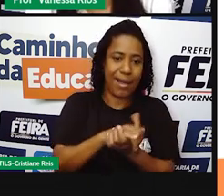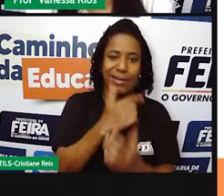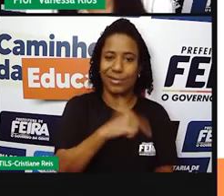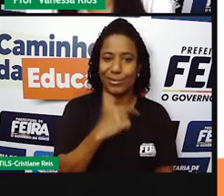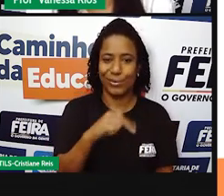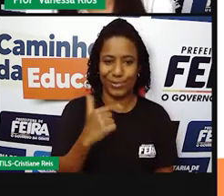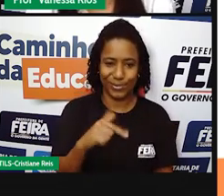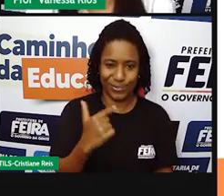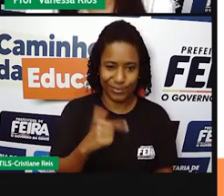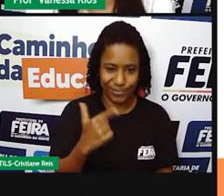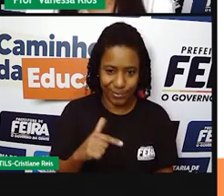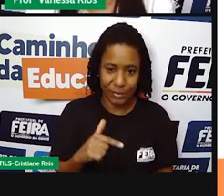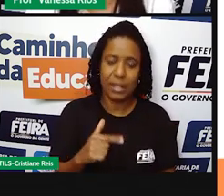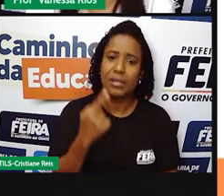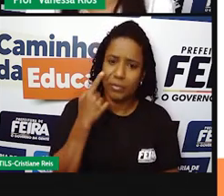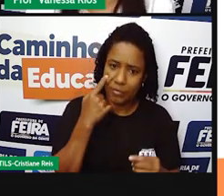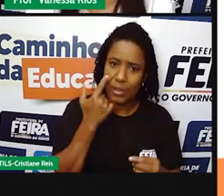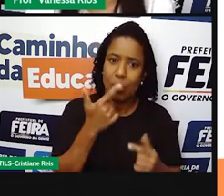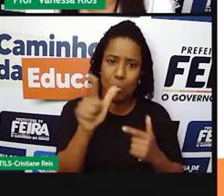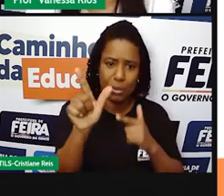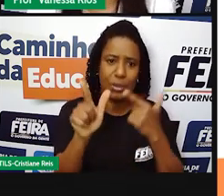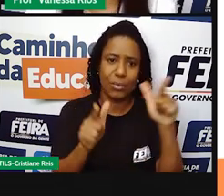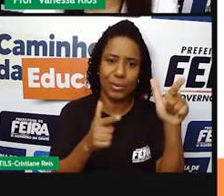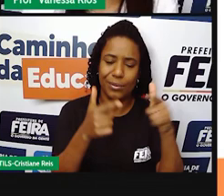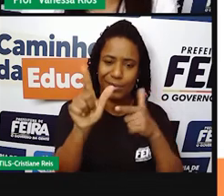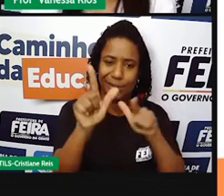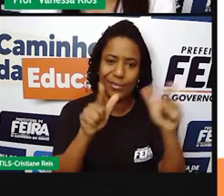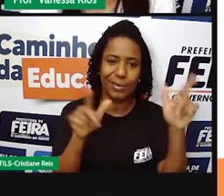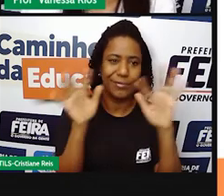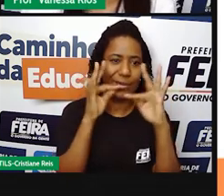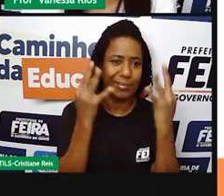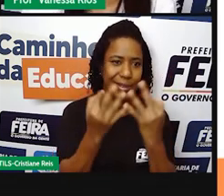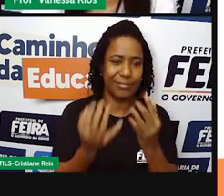observa aí no nosso cotidiano, na nossa realidade.